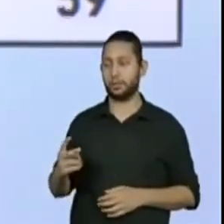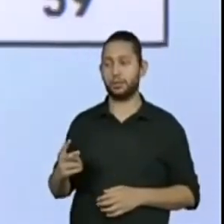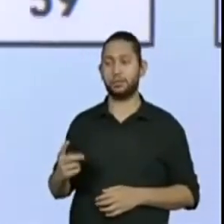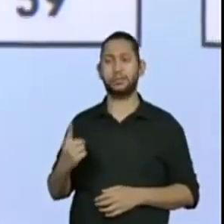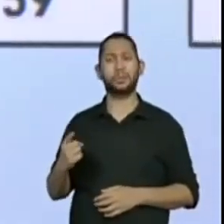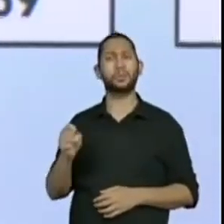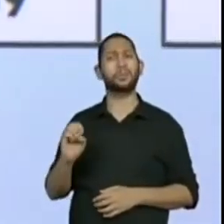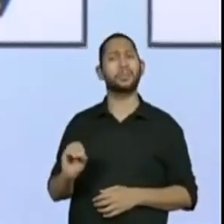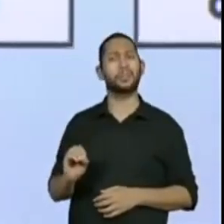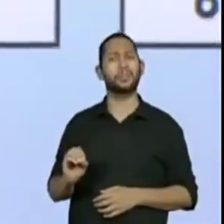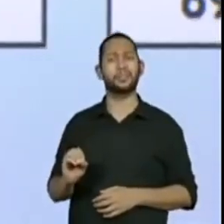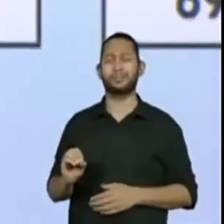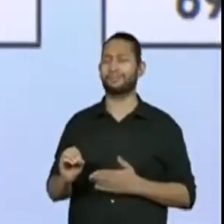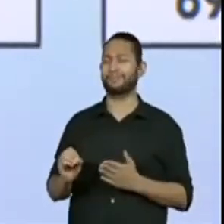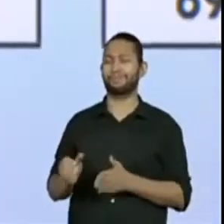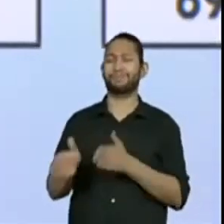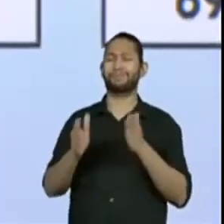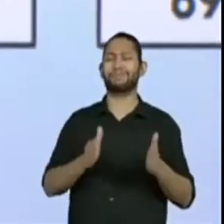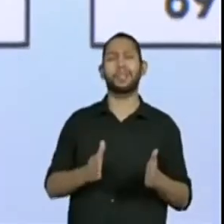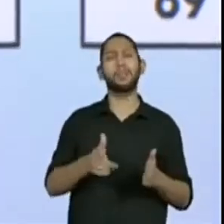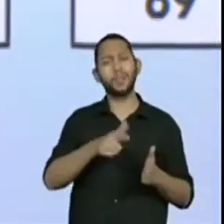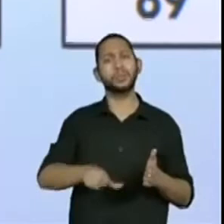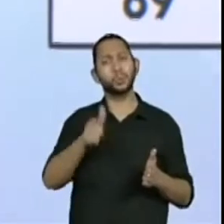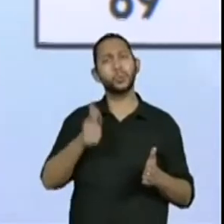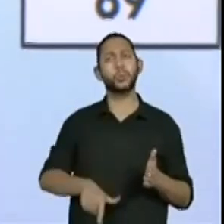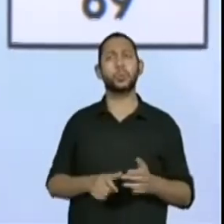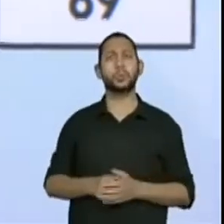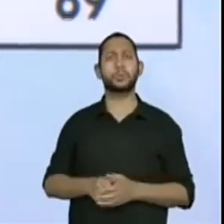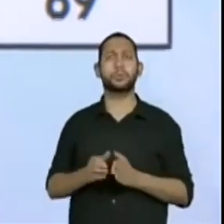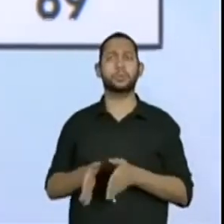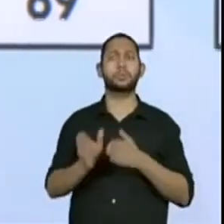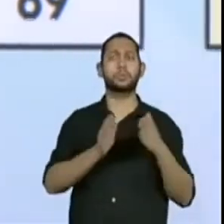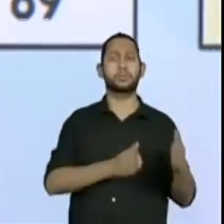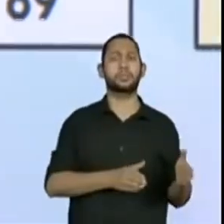Mais um espaço vazio. Então, ainda não deu. Vamos mais um pouquinho.